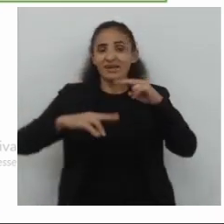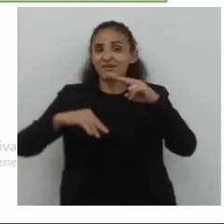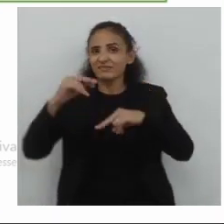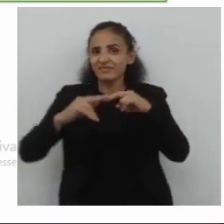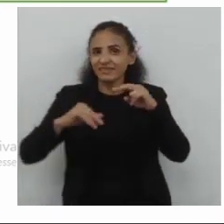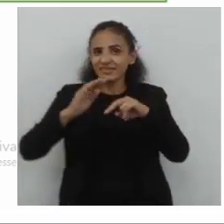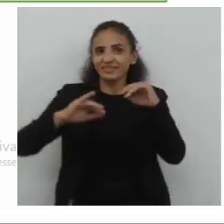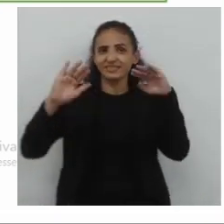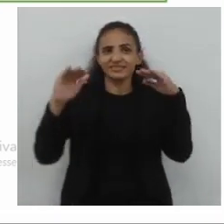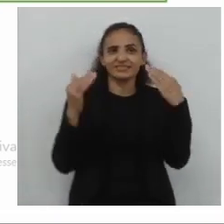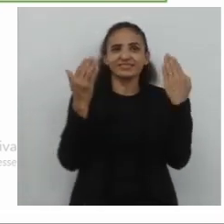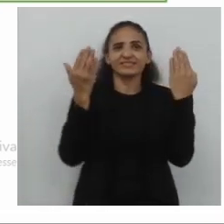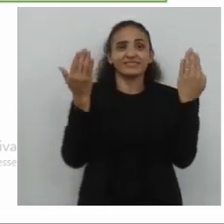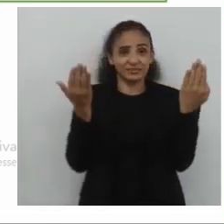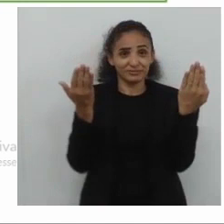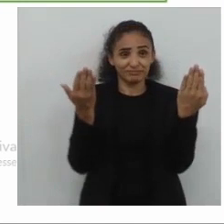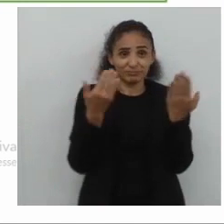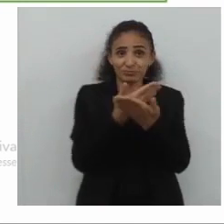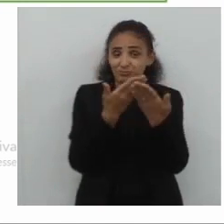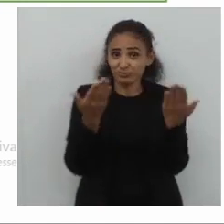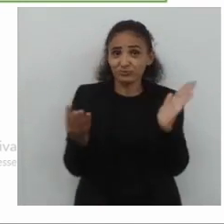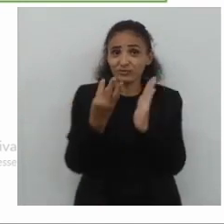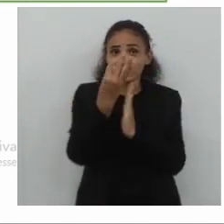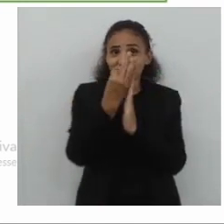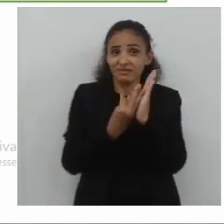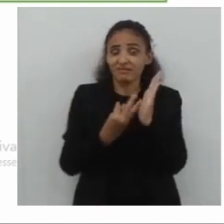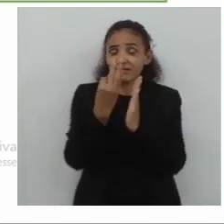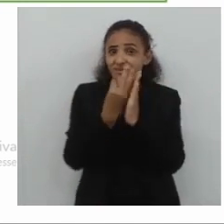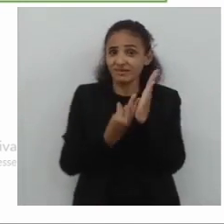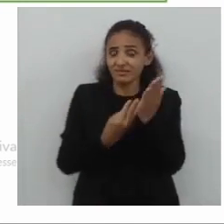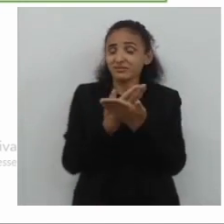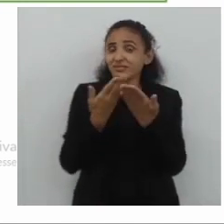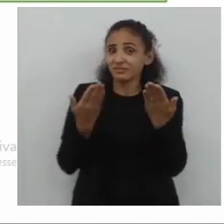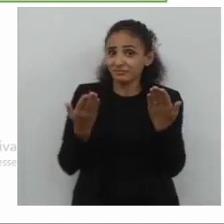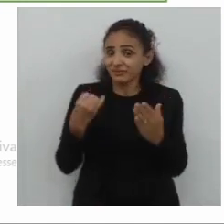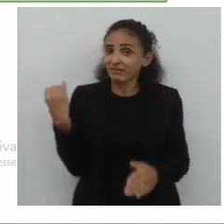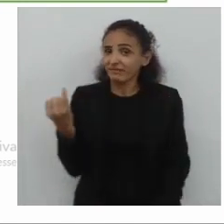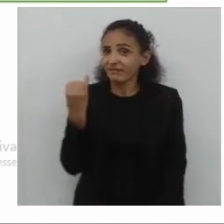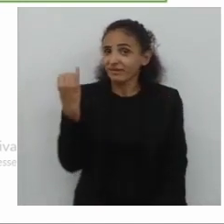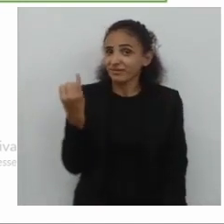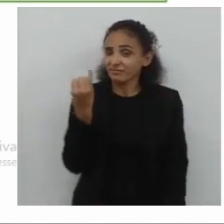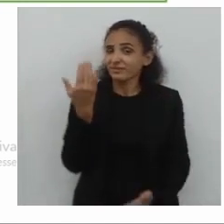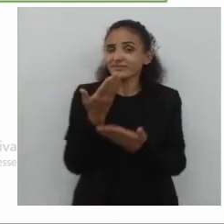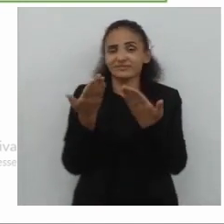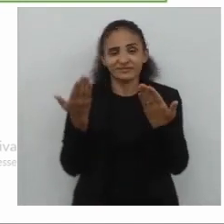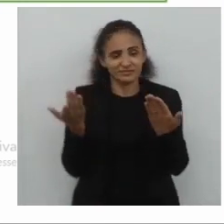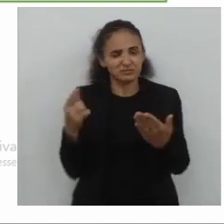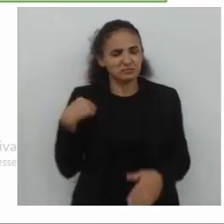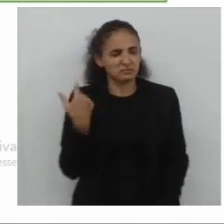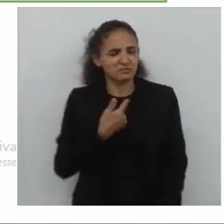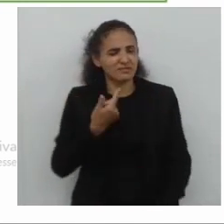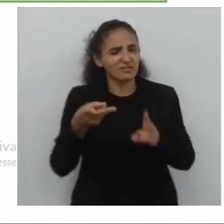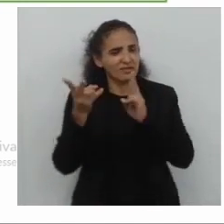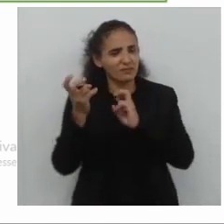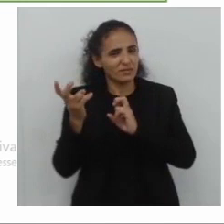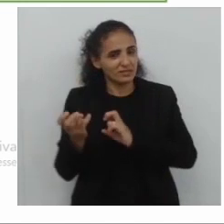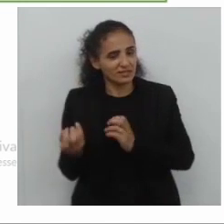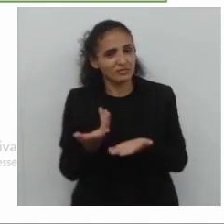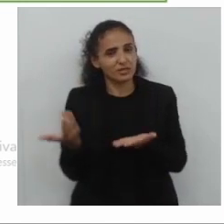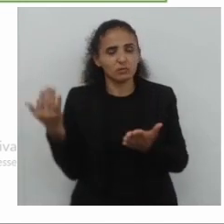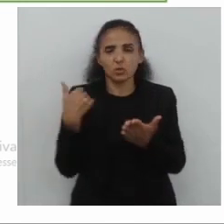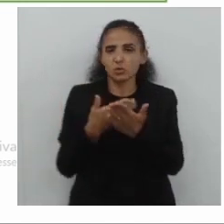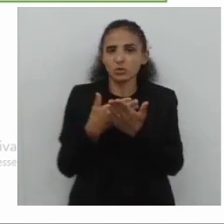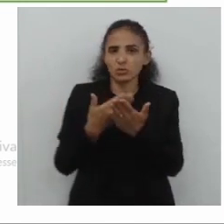Olha aí, nesse caso, tanto esse texto, quanto o anterior, o anterior, que no caso, que nós vimos a